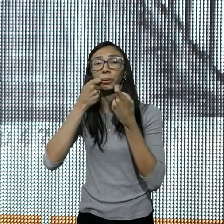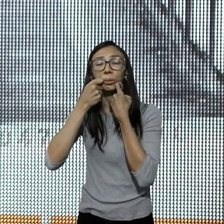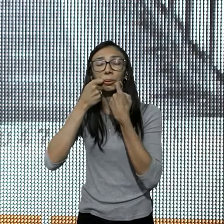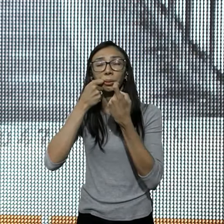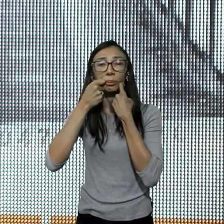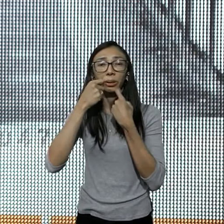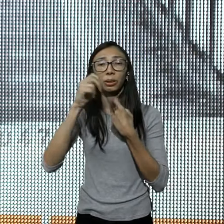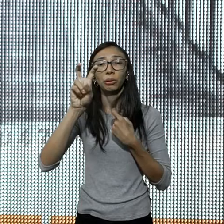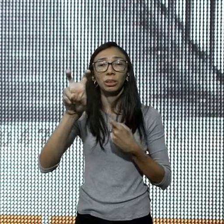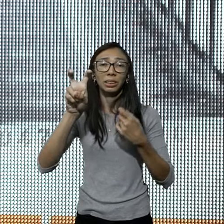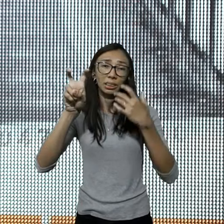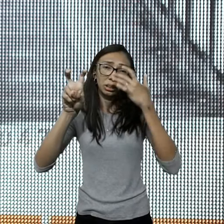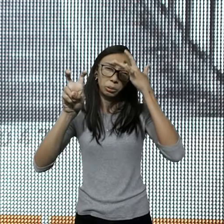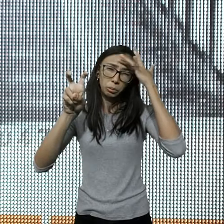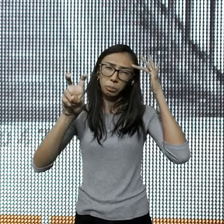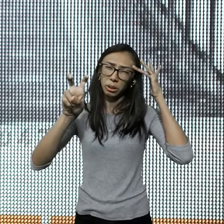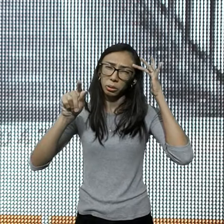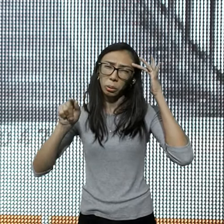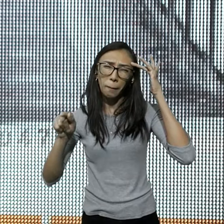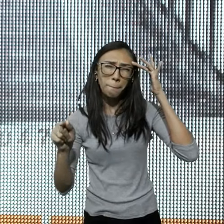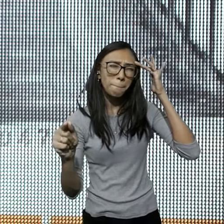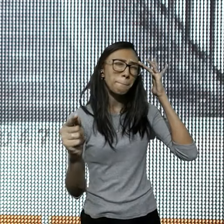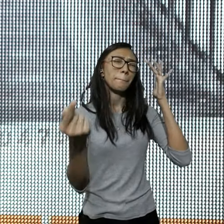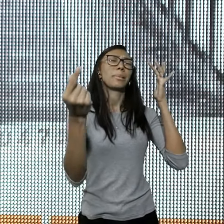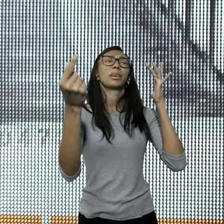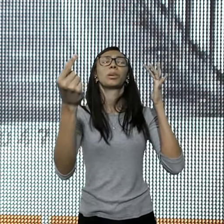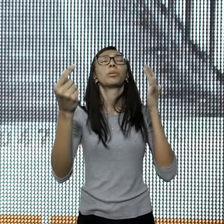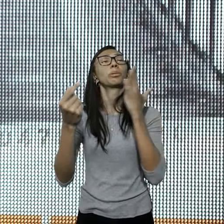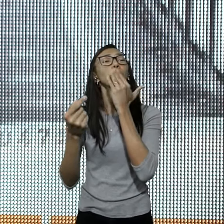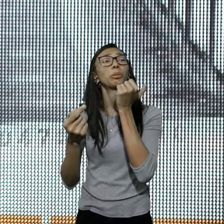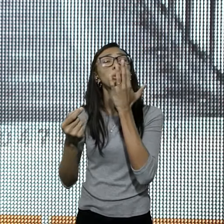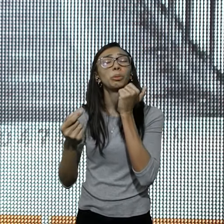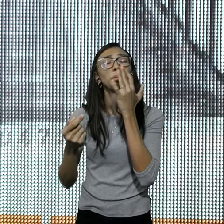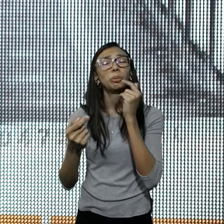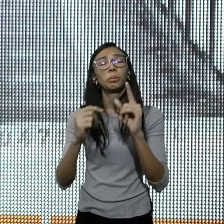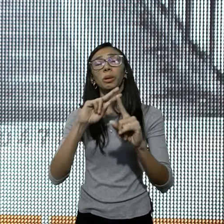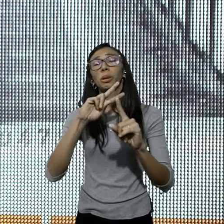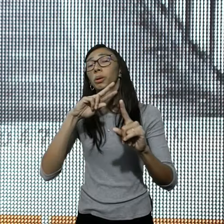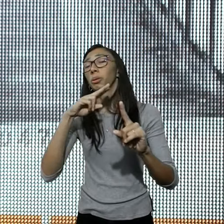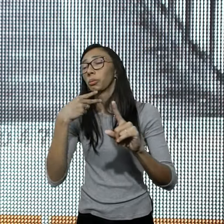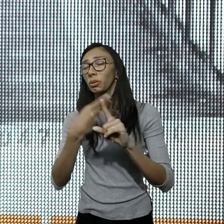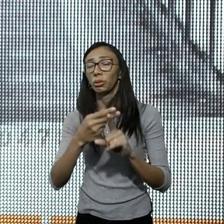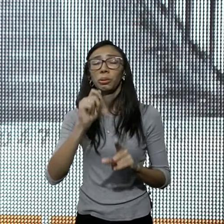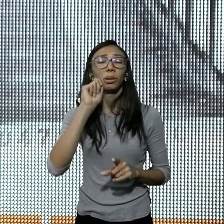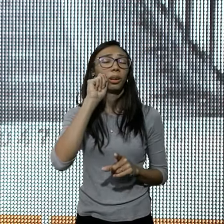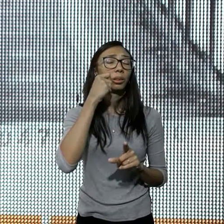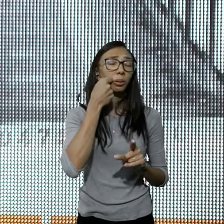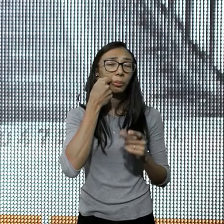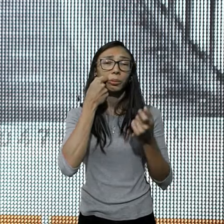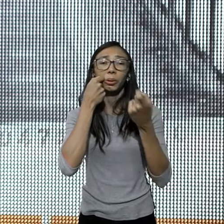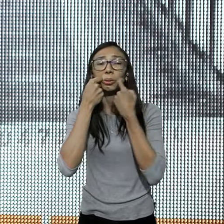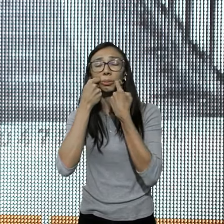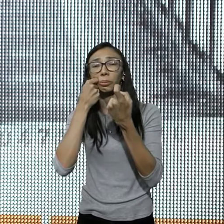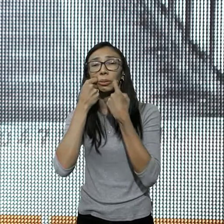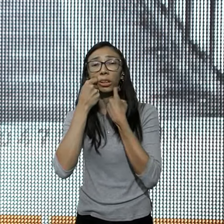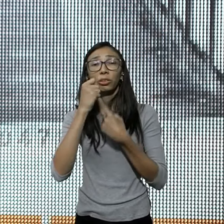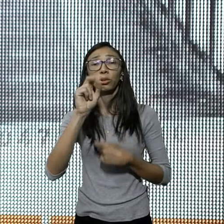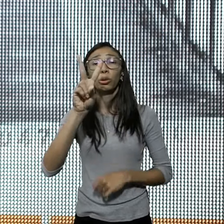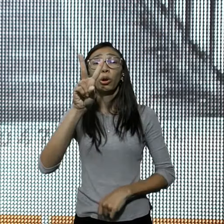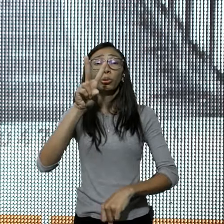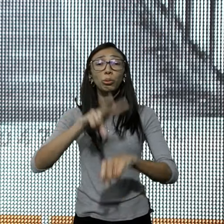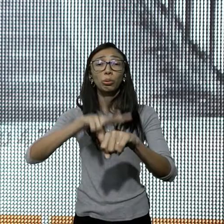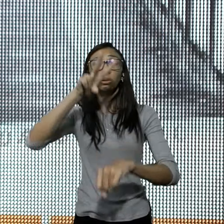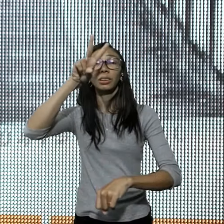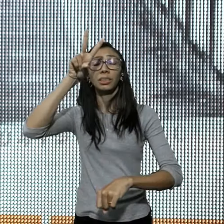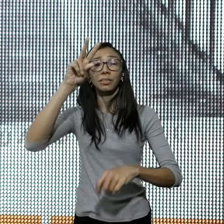5 mil homens, quase 12 mil pessoas, juntando mulheres e crianças, foram alimentadas, não uma, mas duas vezes, porque houve,